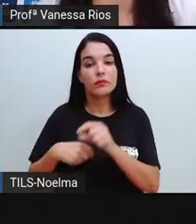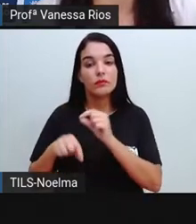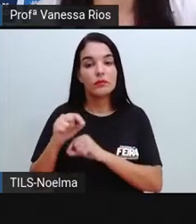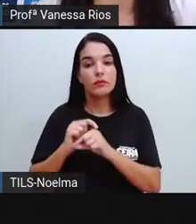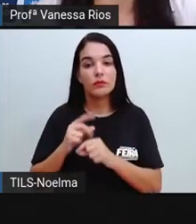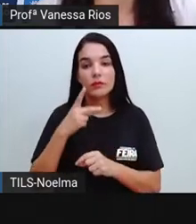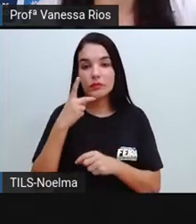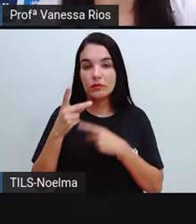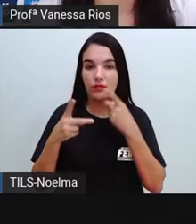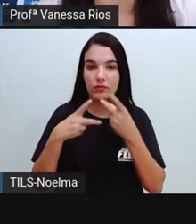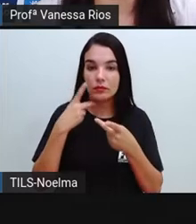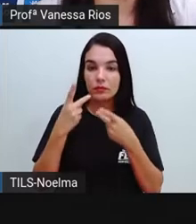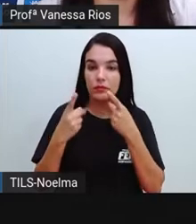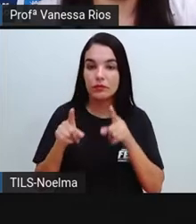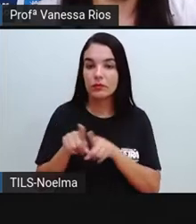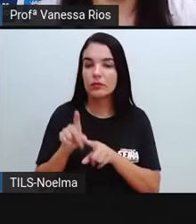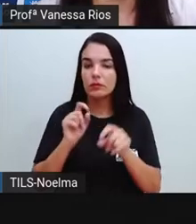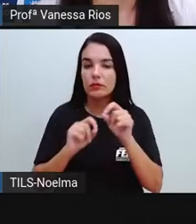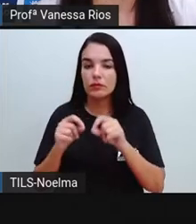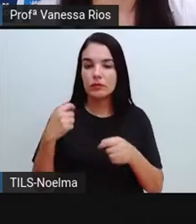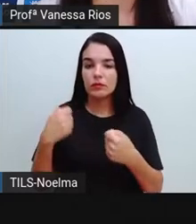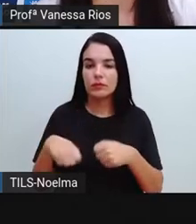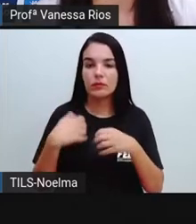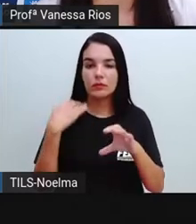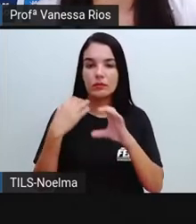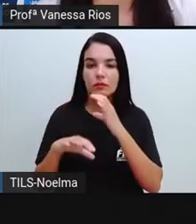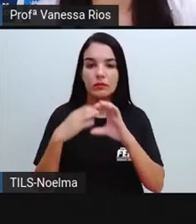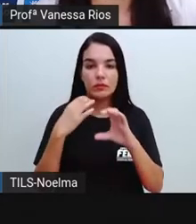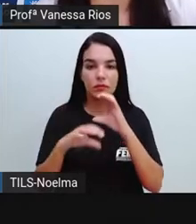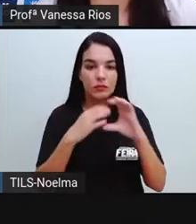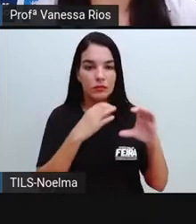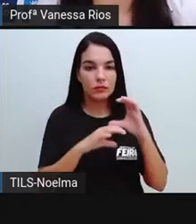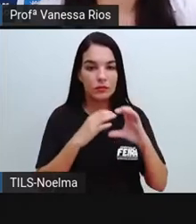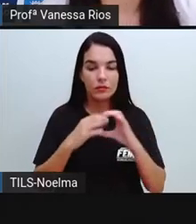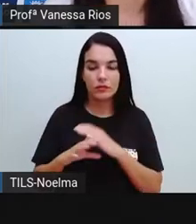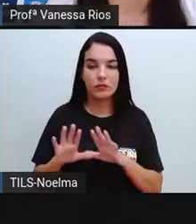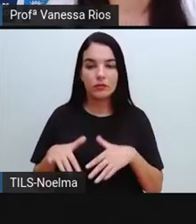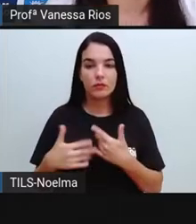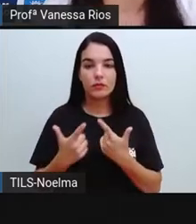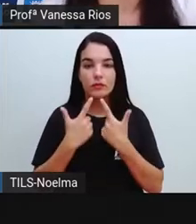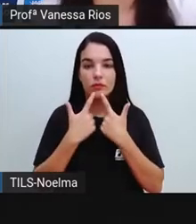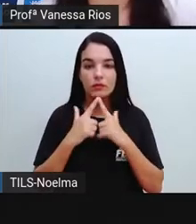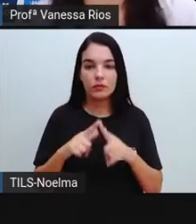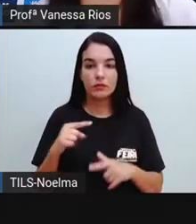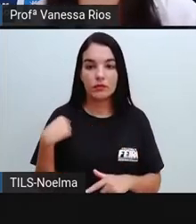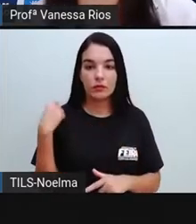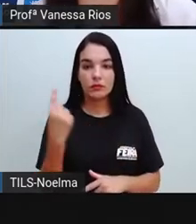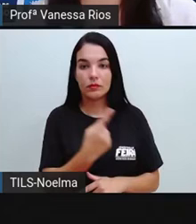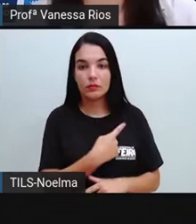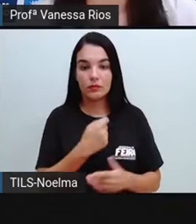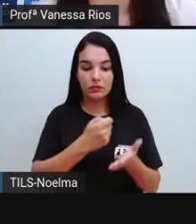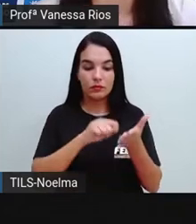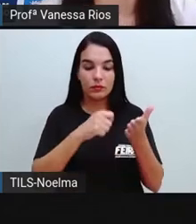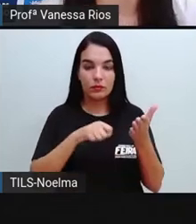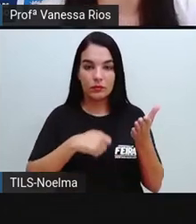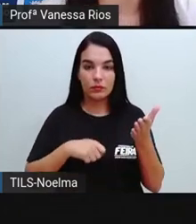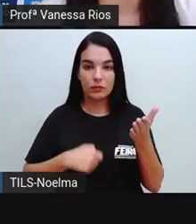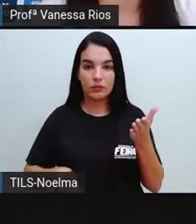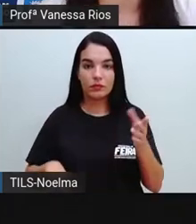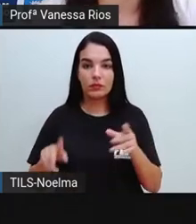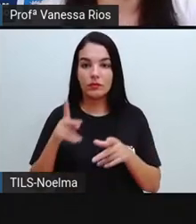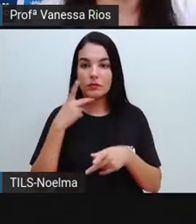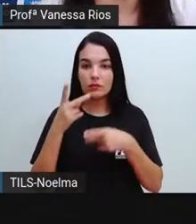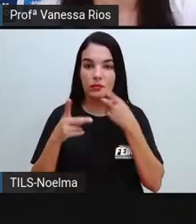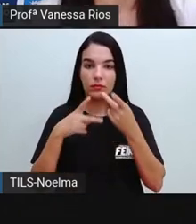enquanto ser que precisa se comunicar. Então, a nossa linguagem, na hora de escrever, na hora de falar, na hora de se